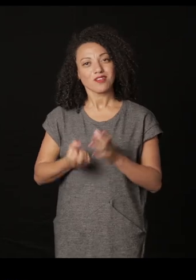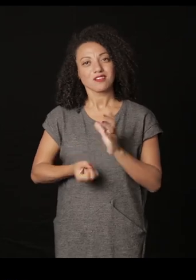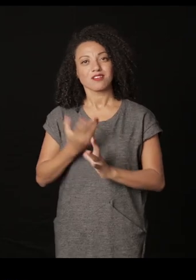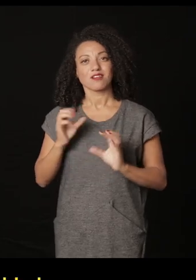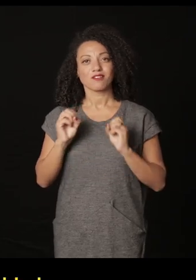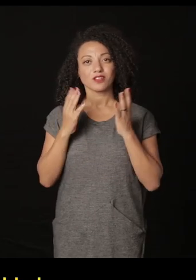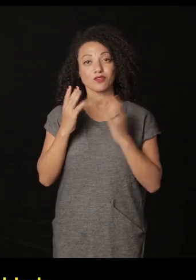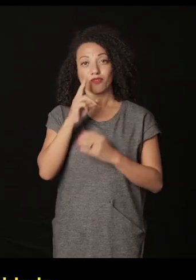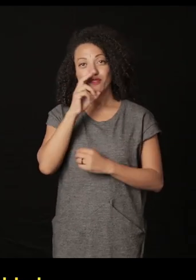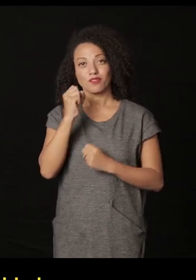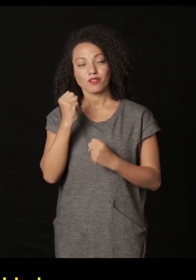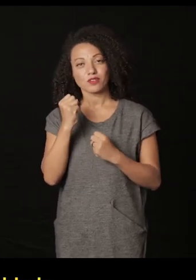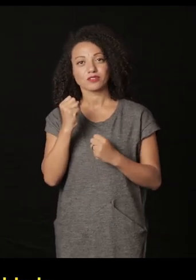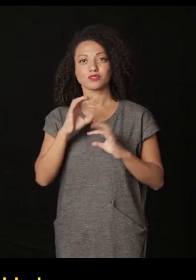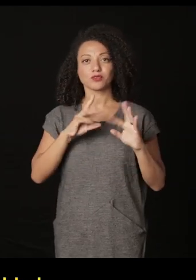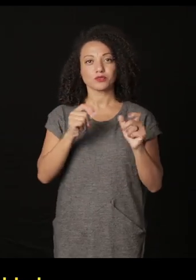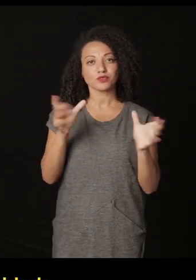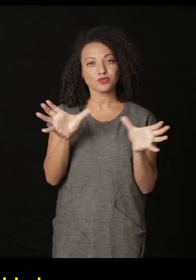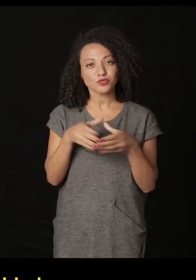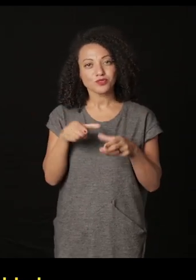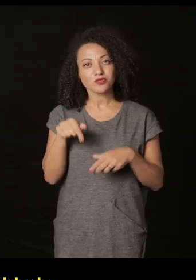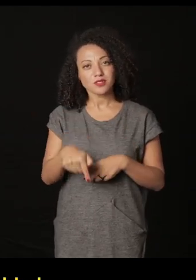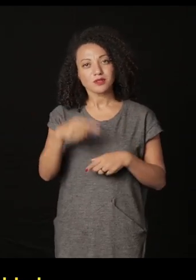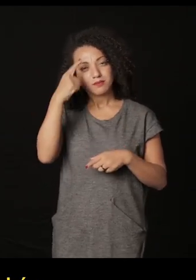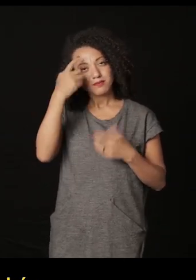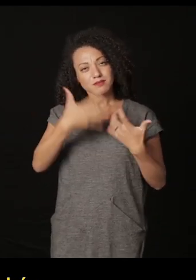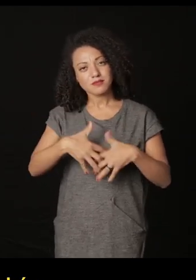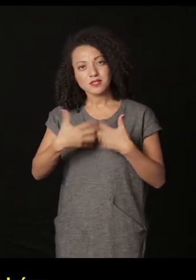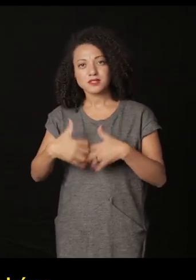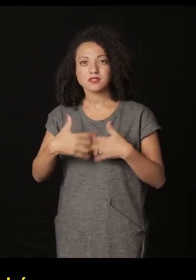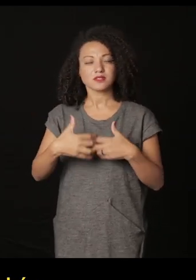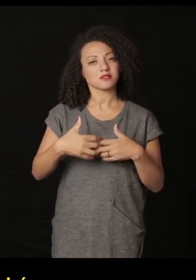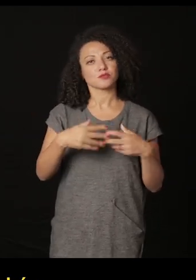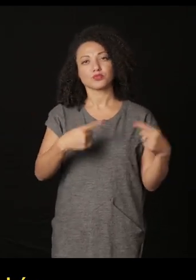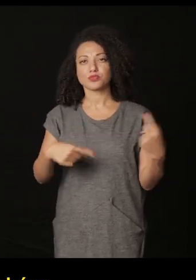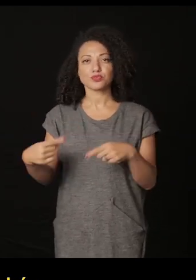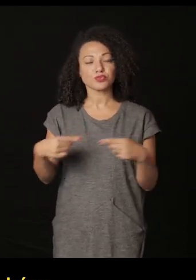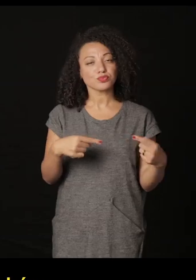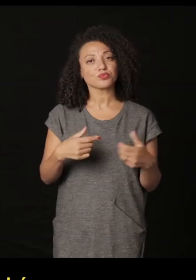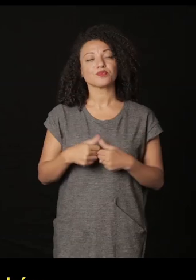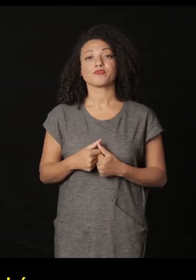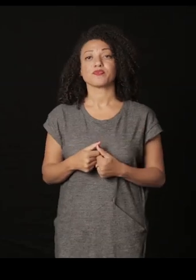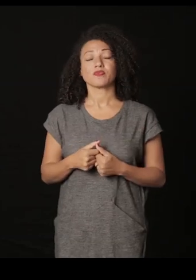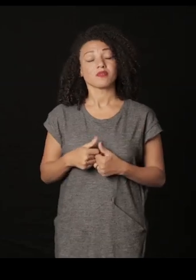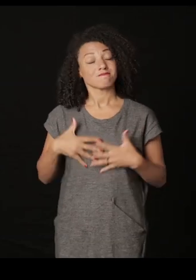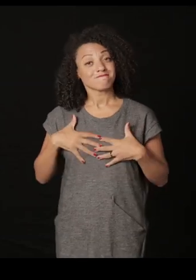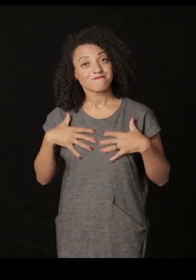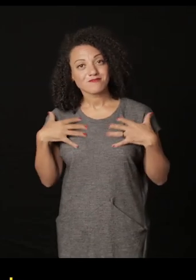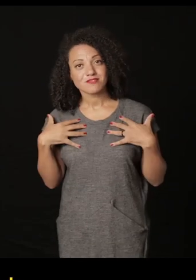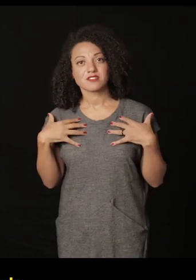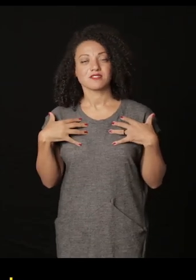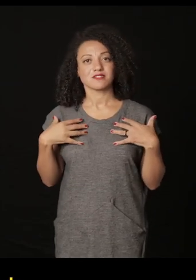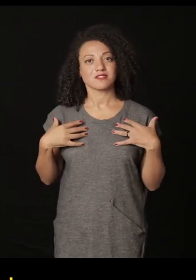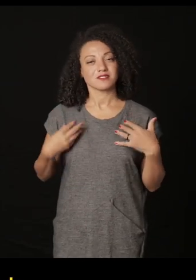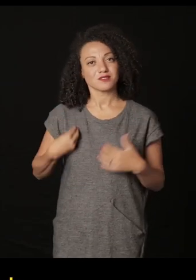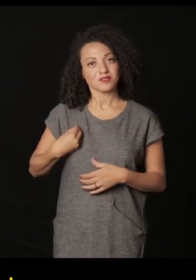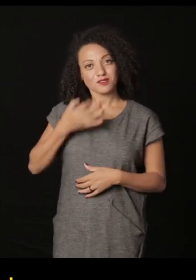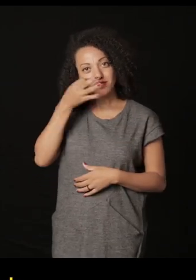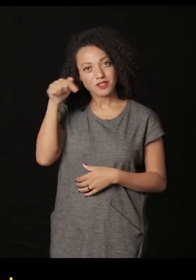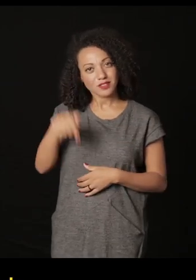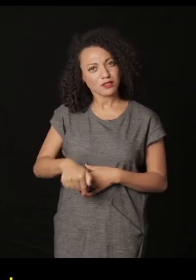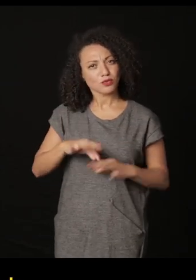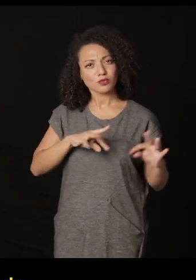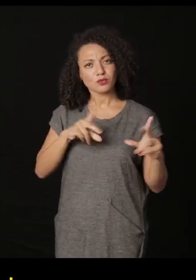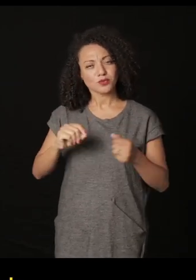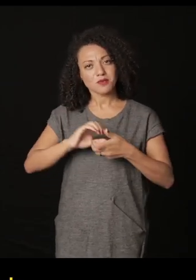os lados. É uma grande, grande felicidade de verdade estar aqui, assim que estamos de parabéns, obrigados a todos. O Mesa a Mesa é uma